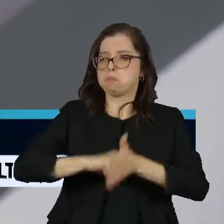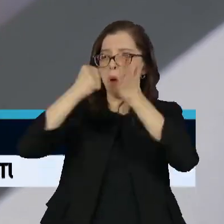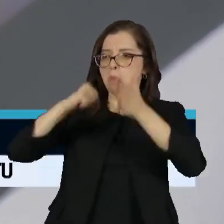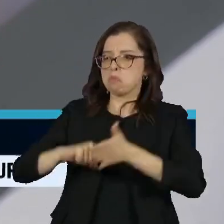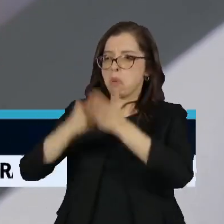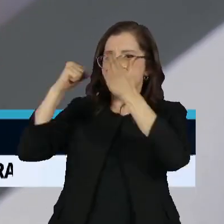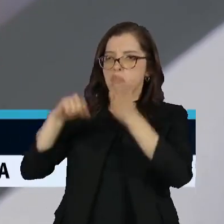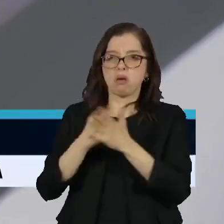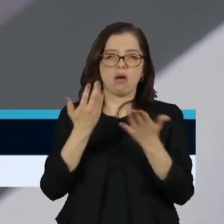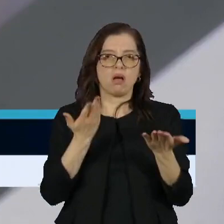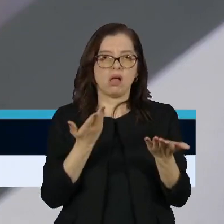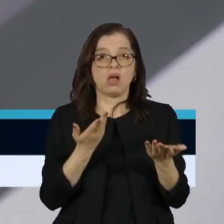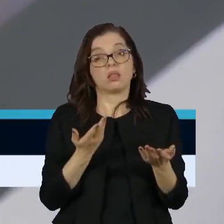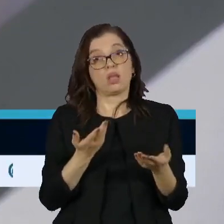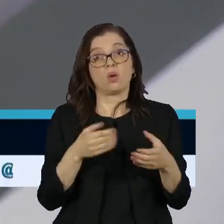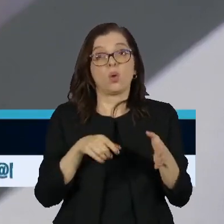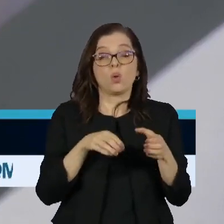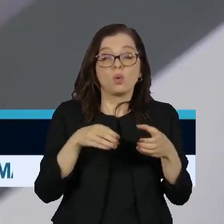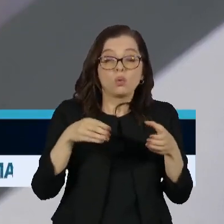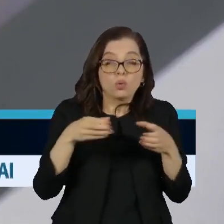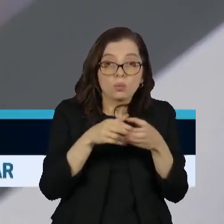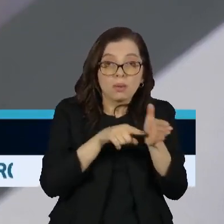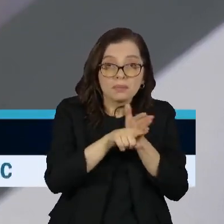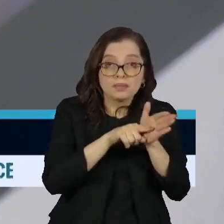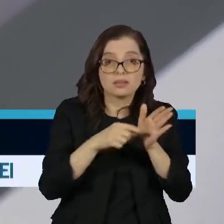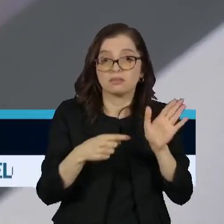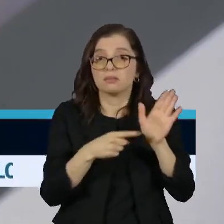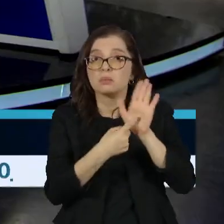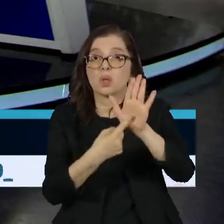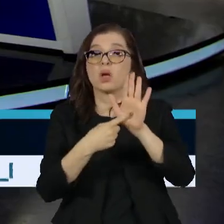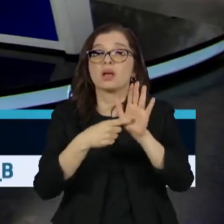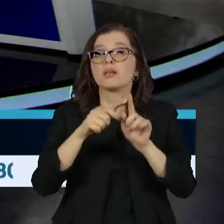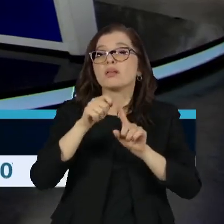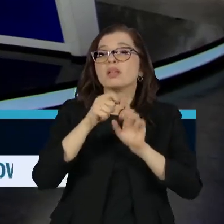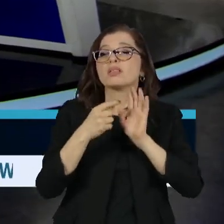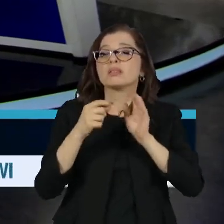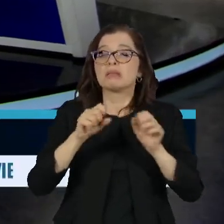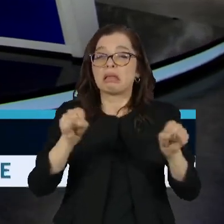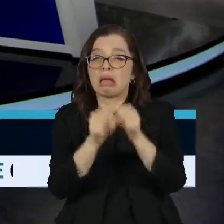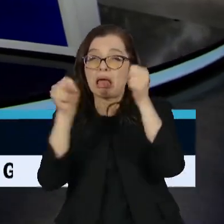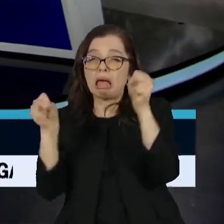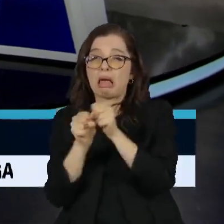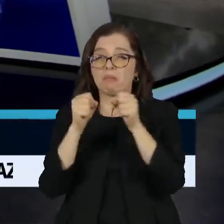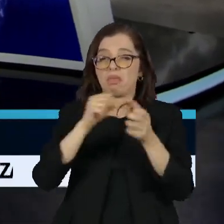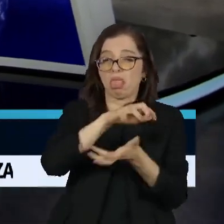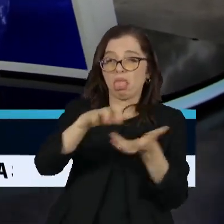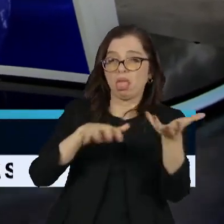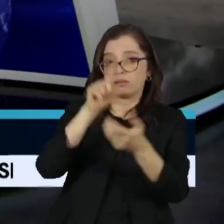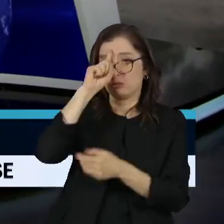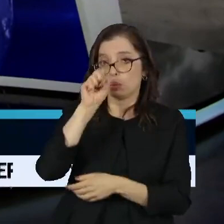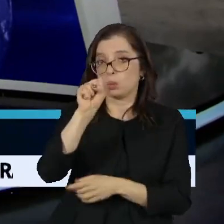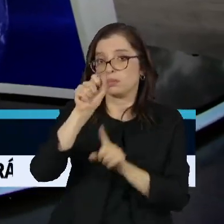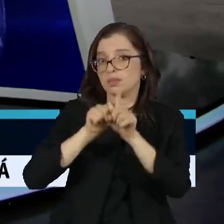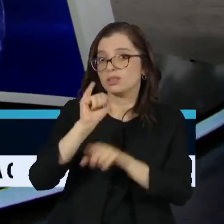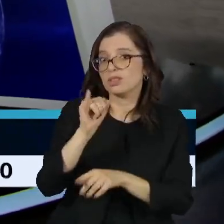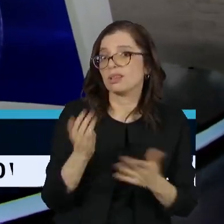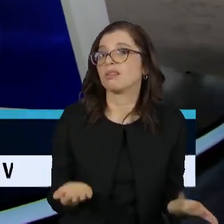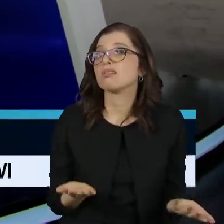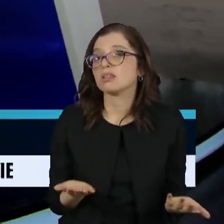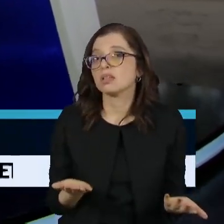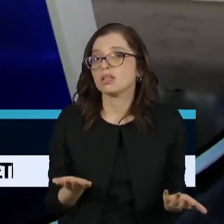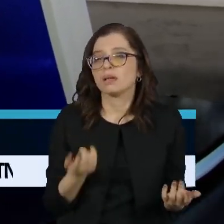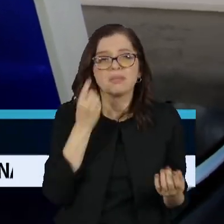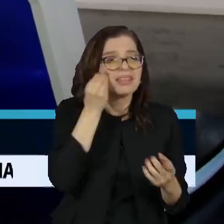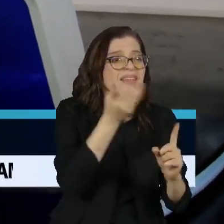mesmo assim, o governo não consegue falar com esse eleitorado. Sênes, o que mais pesou para a queda da avaliação da